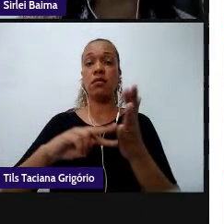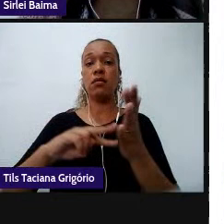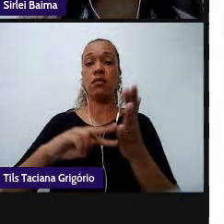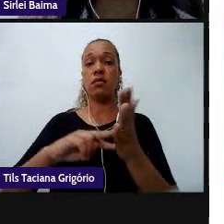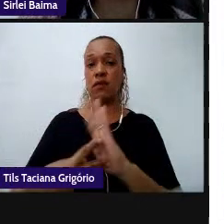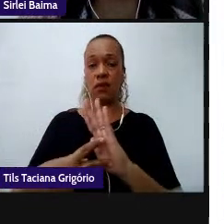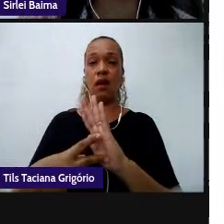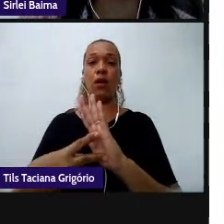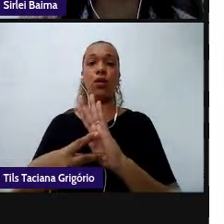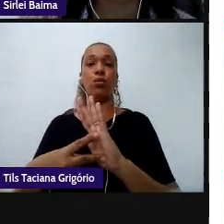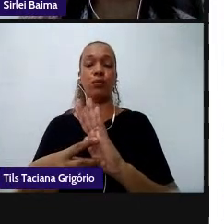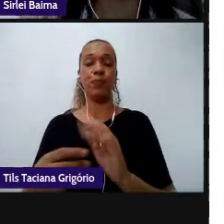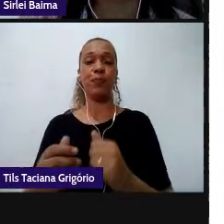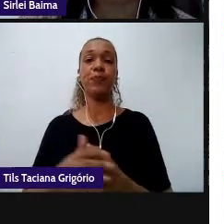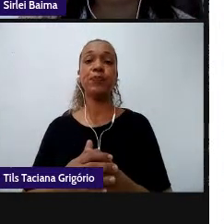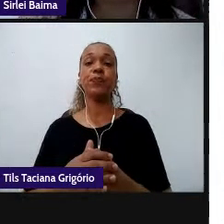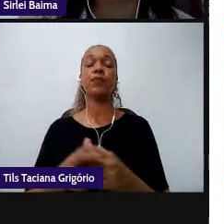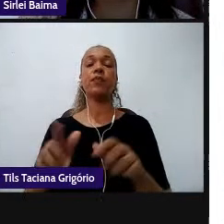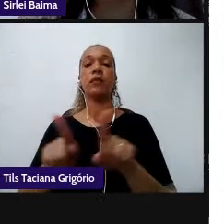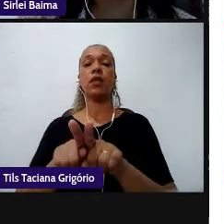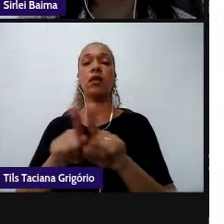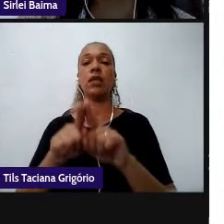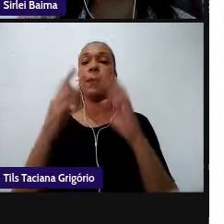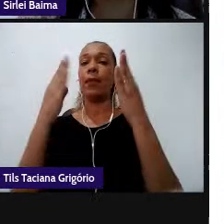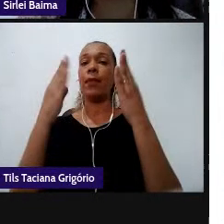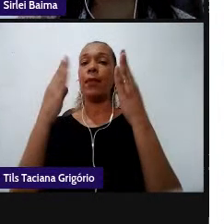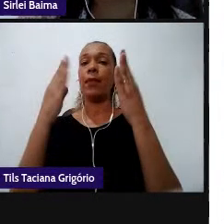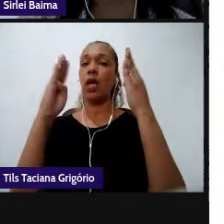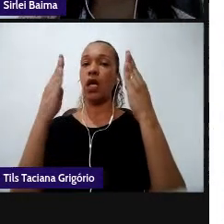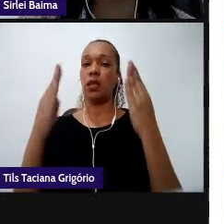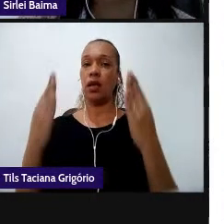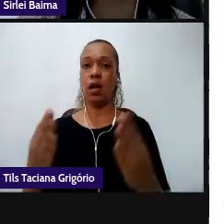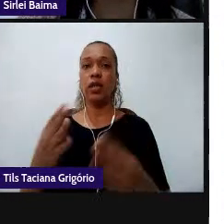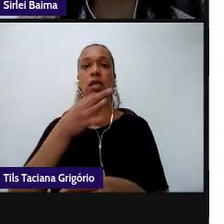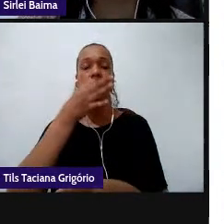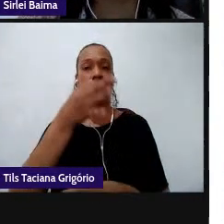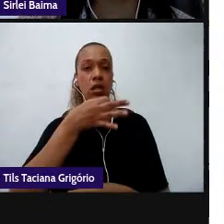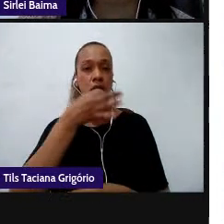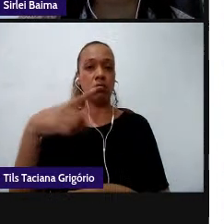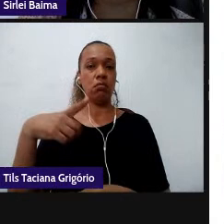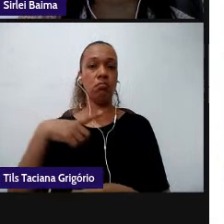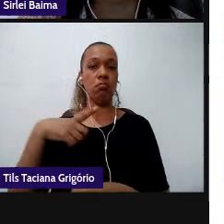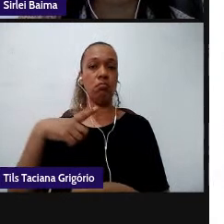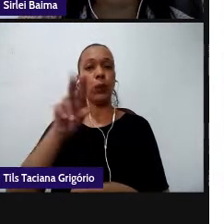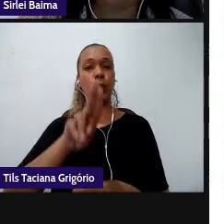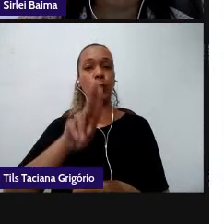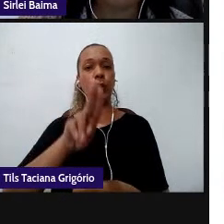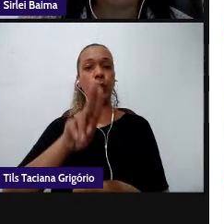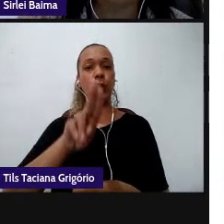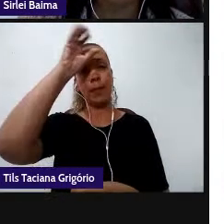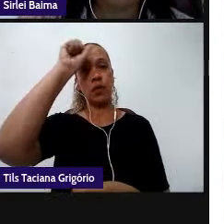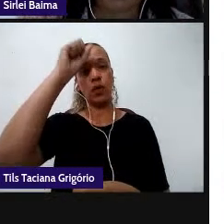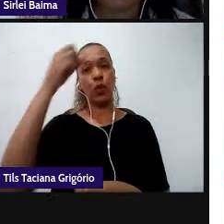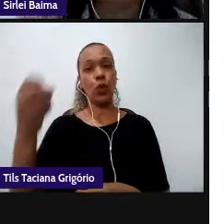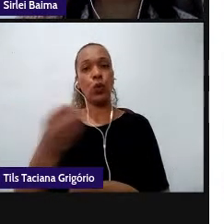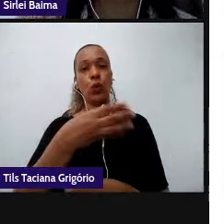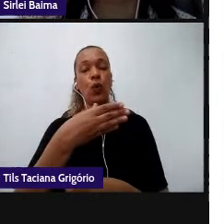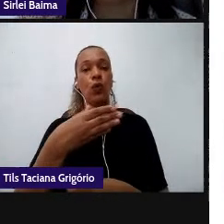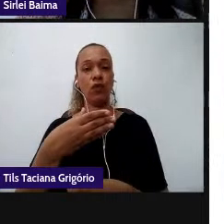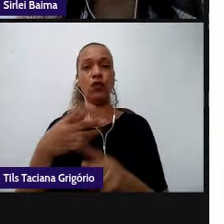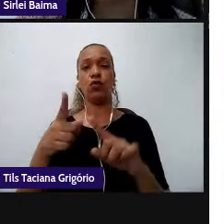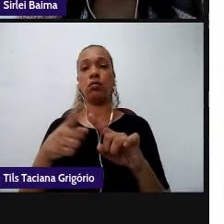nota-se um viés da análise crítica e utilização da aprendizagem de novos modos né modos de